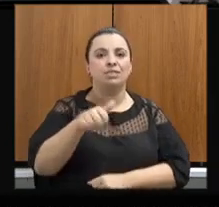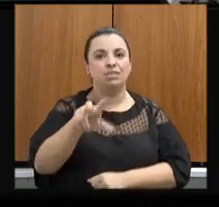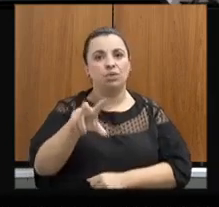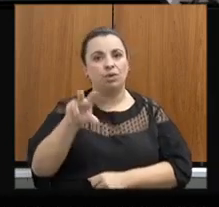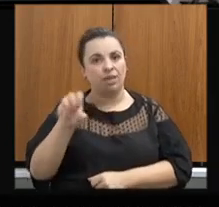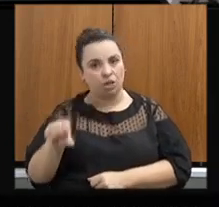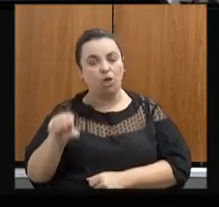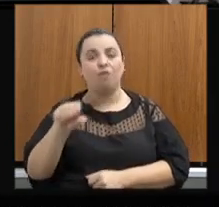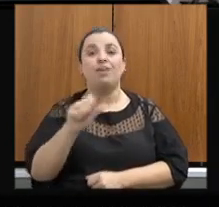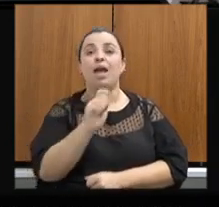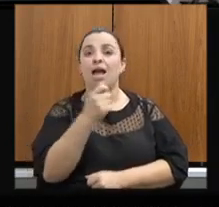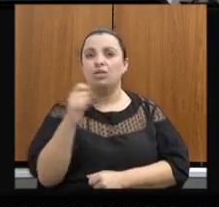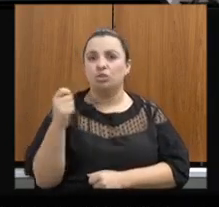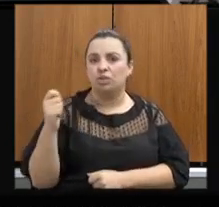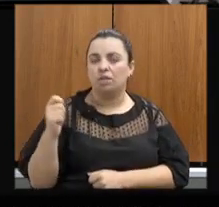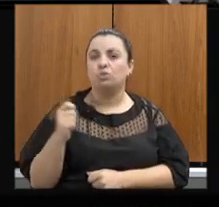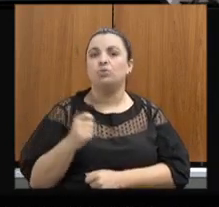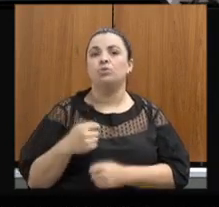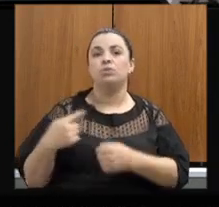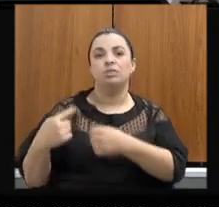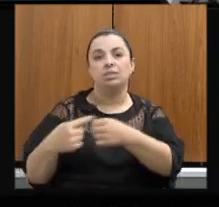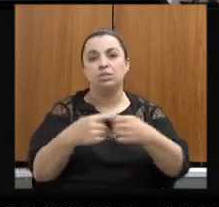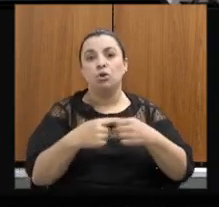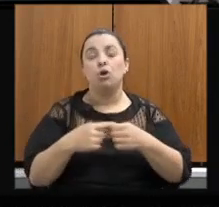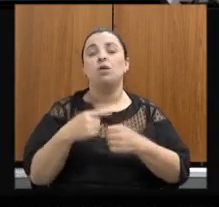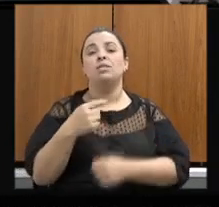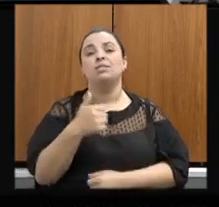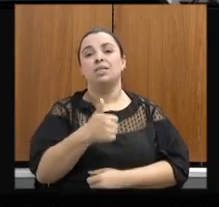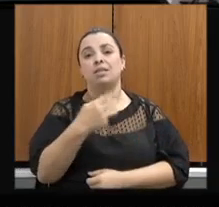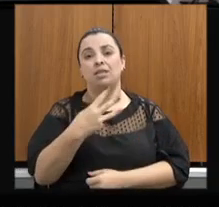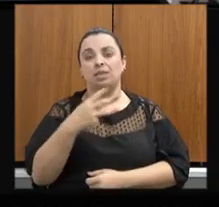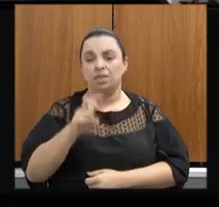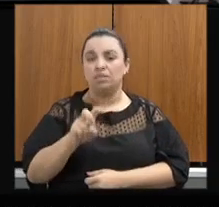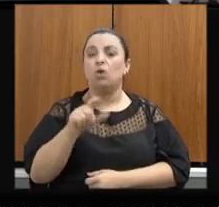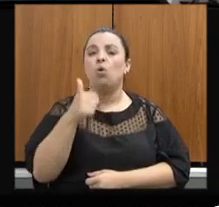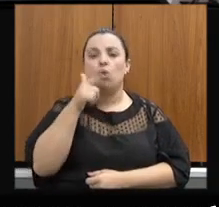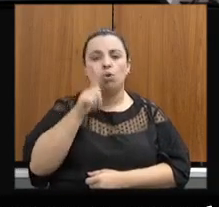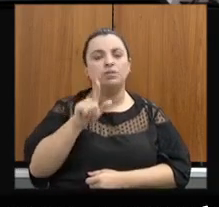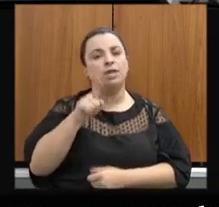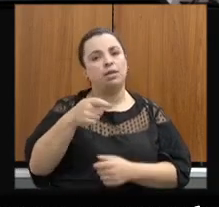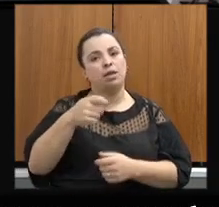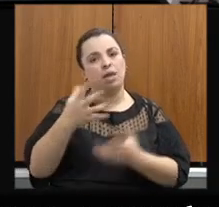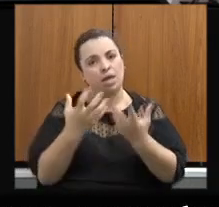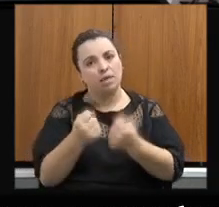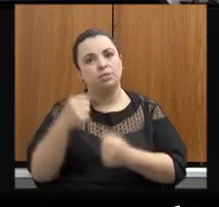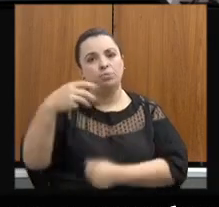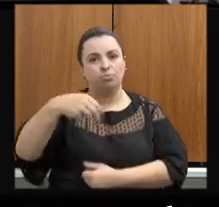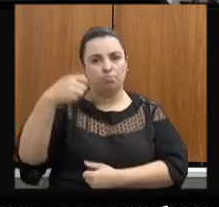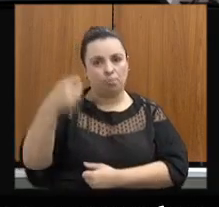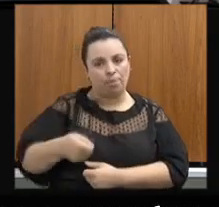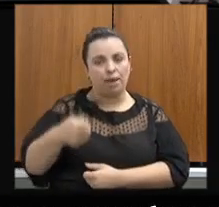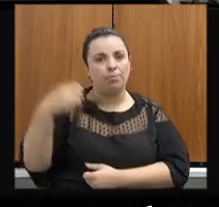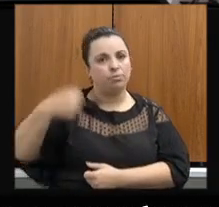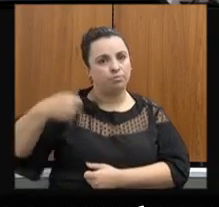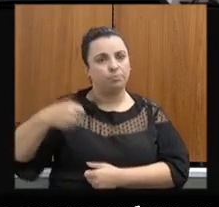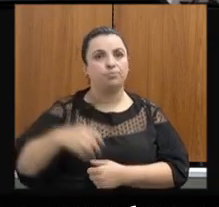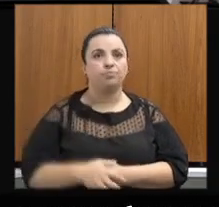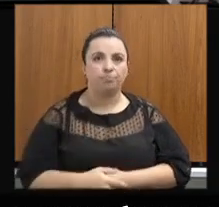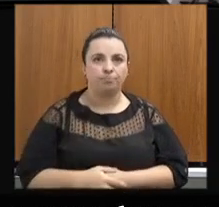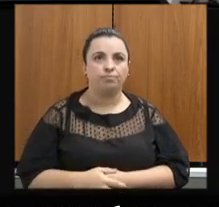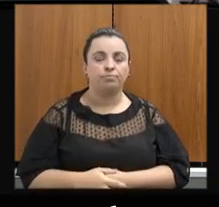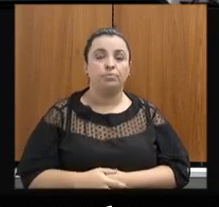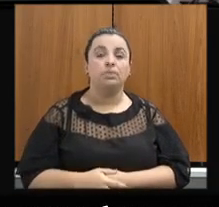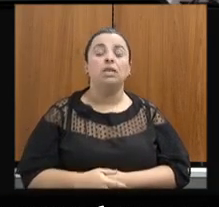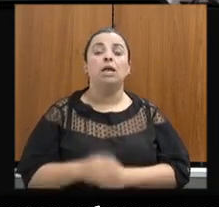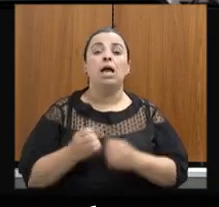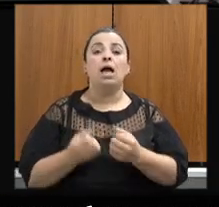associações em 135 municípios são beneficiadas com esse pagamento. Reinauguramos o Centro Mineiro de Referência e Resíduos